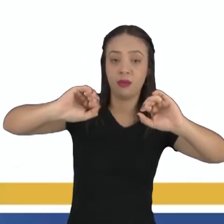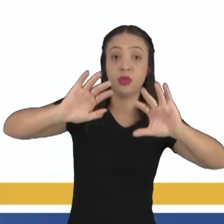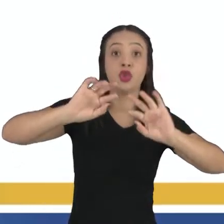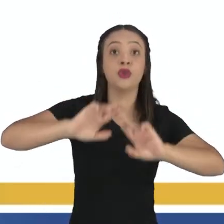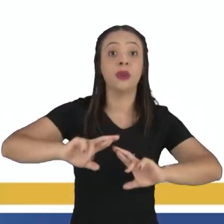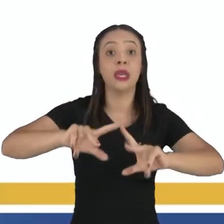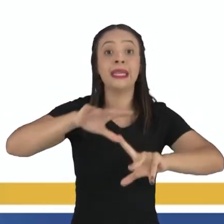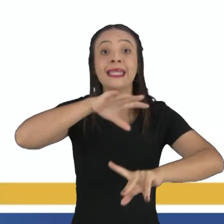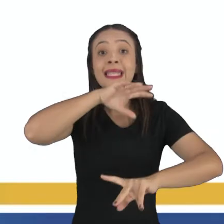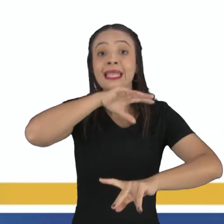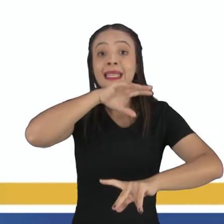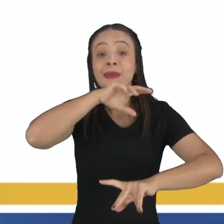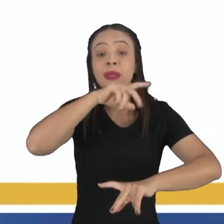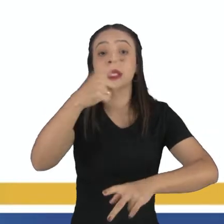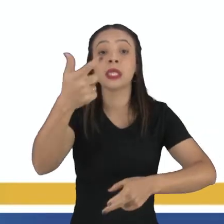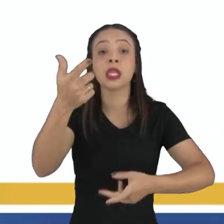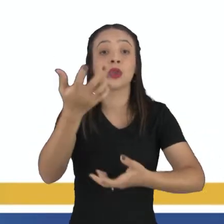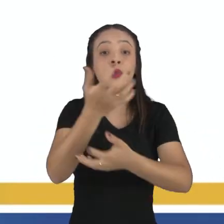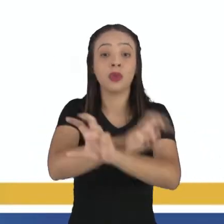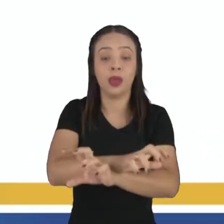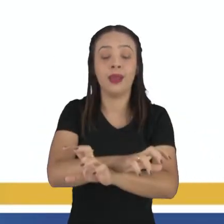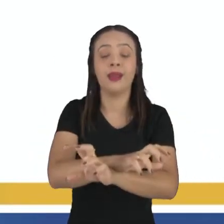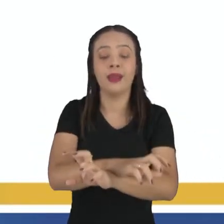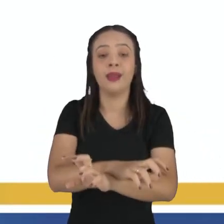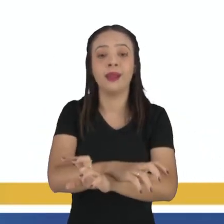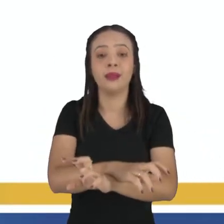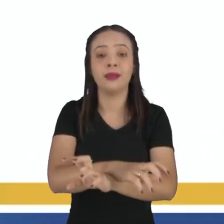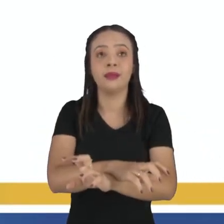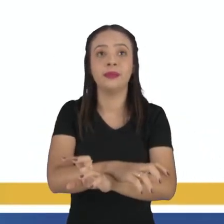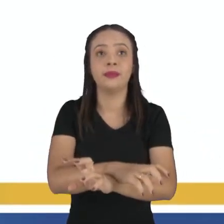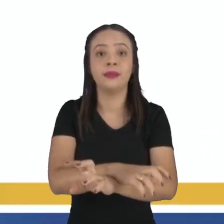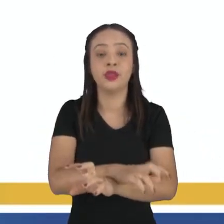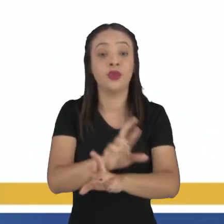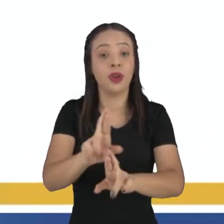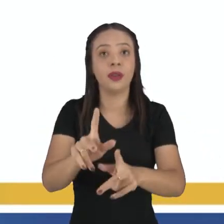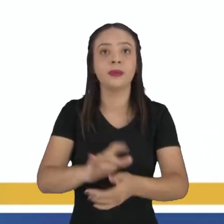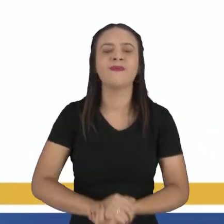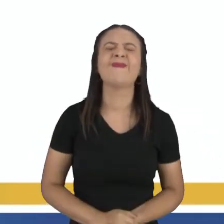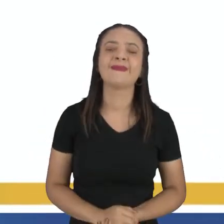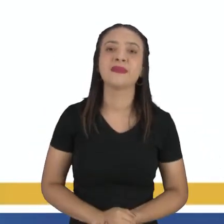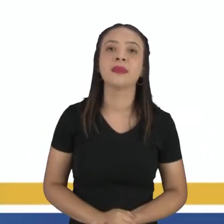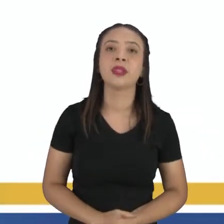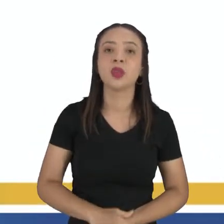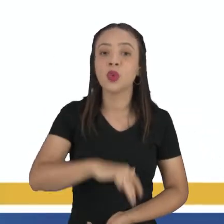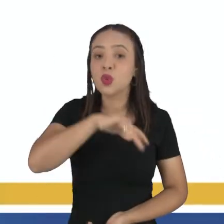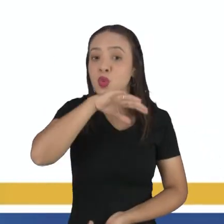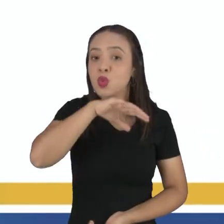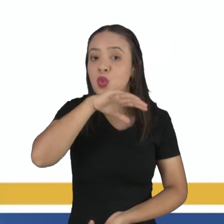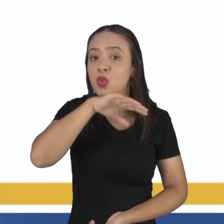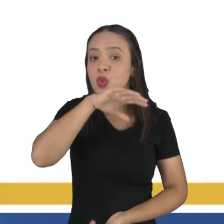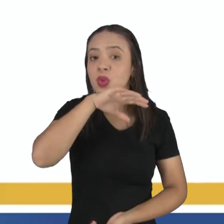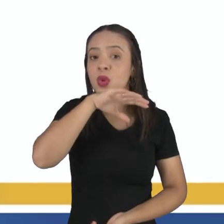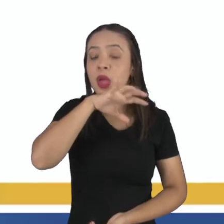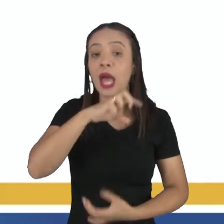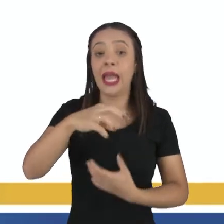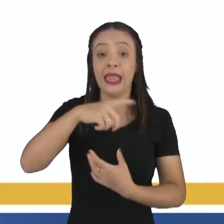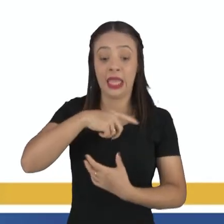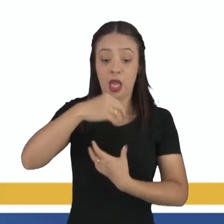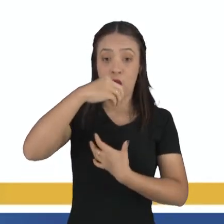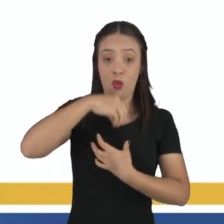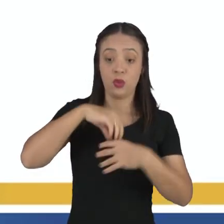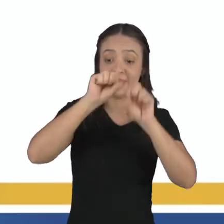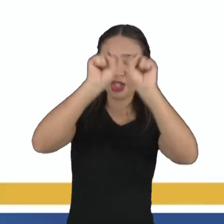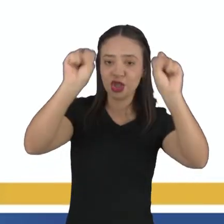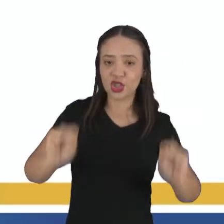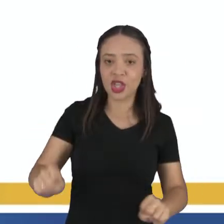invertebrados, geralmente, não têm simetria bilateral. E os animais vertebrados possuem um sistema nervoso central, com